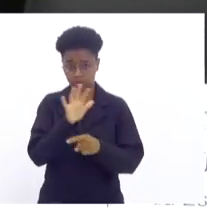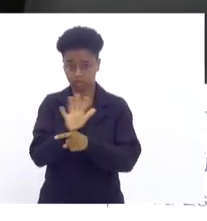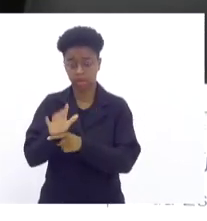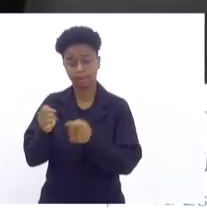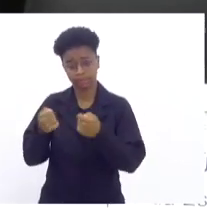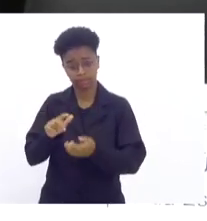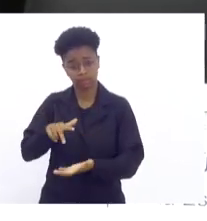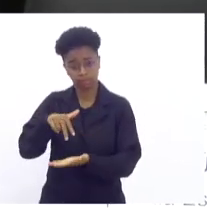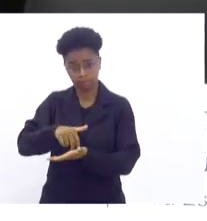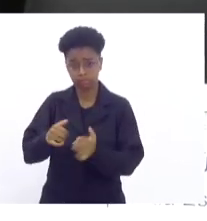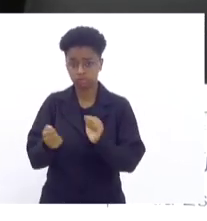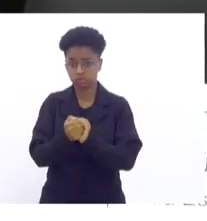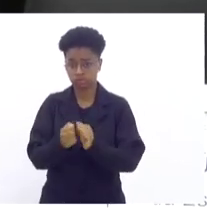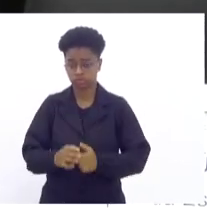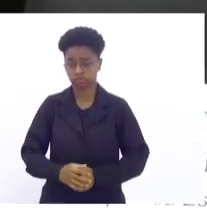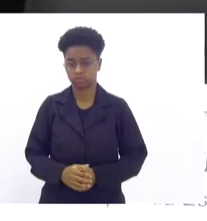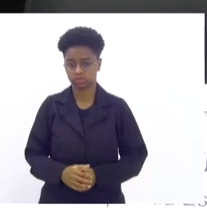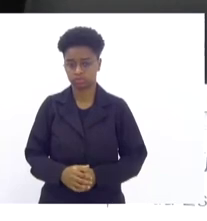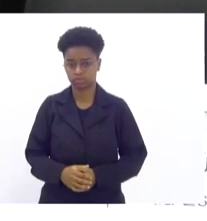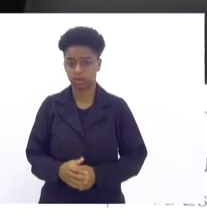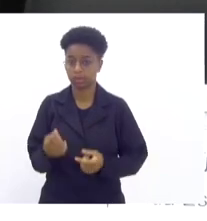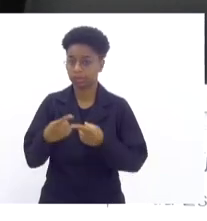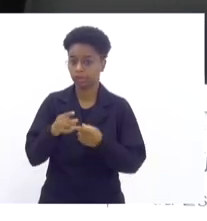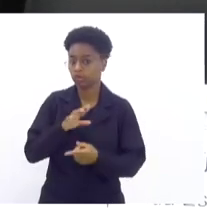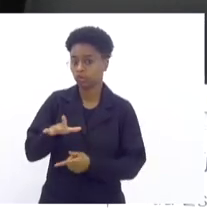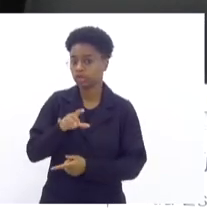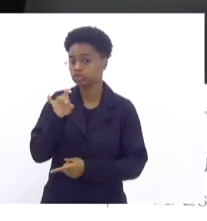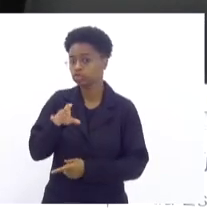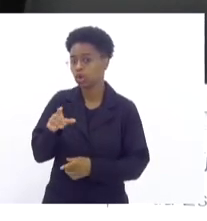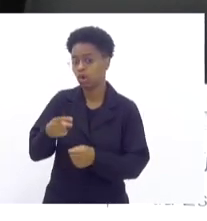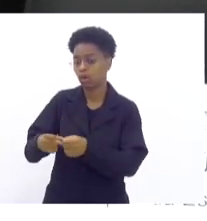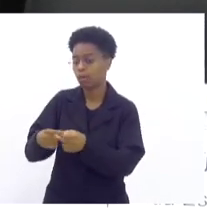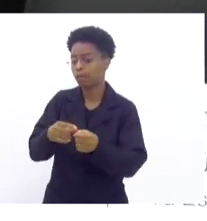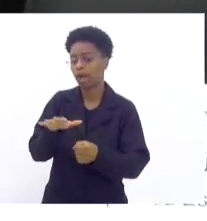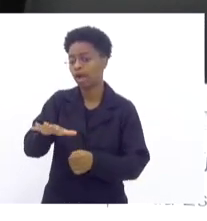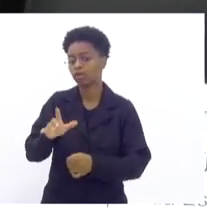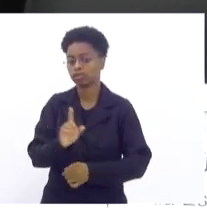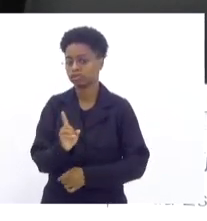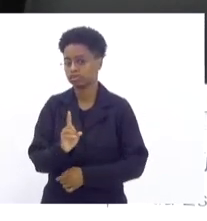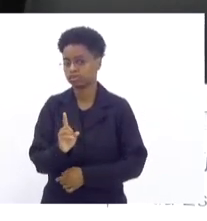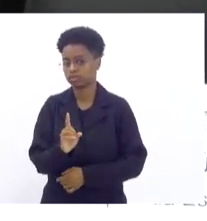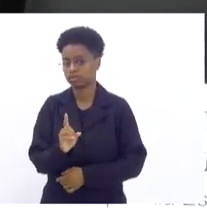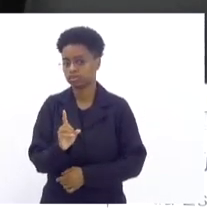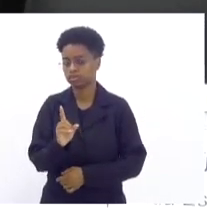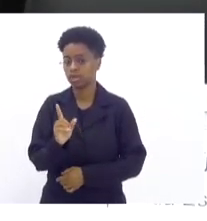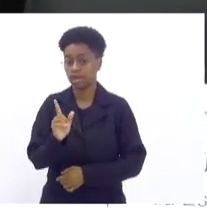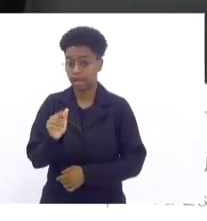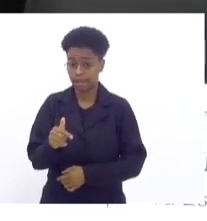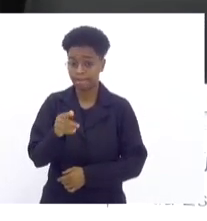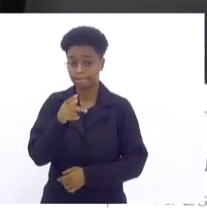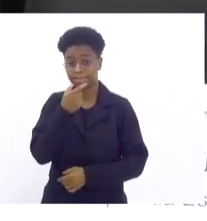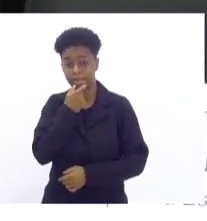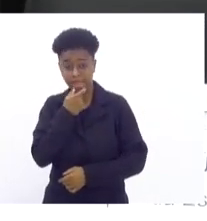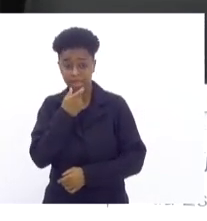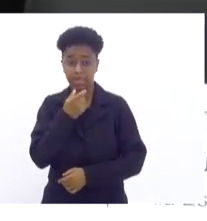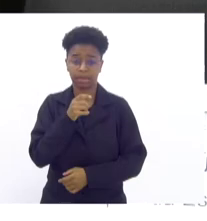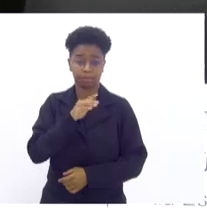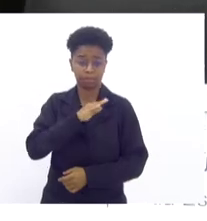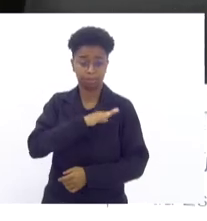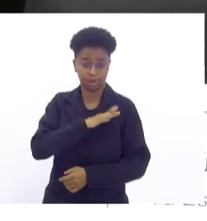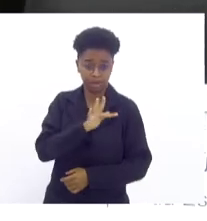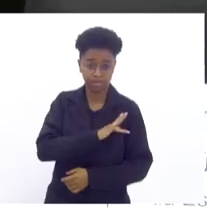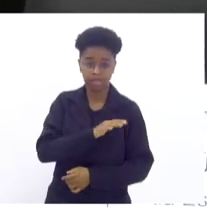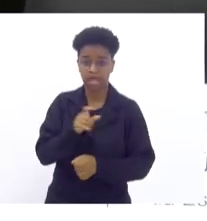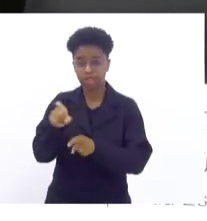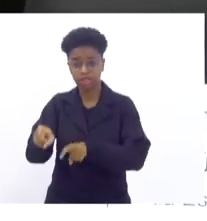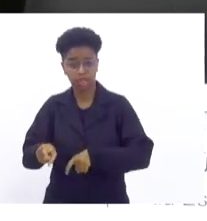posicionar do lado. Porque não vai ser só o Brás de Pina não, vai ser o Brás de Pina, vai ser a Penha, vai ser a Baixada, vai ser o